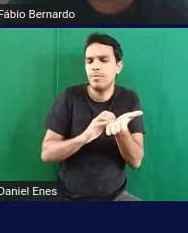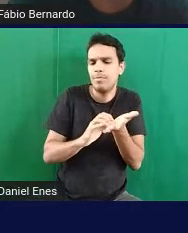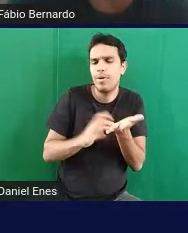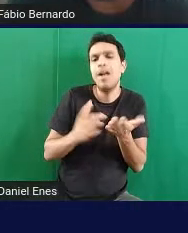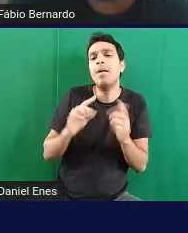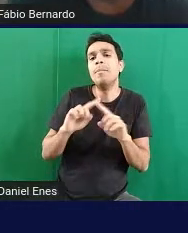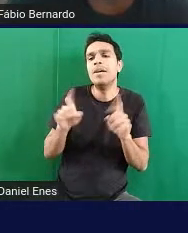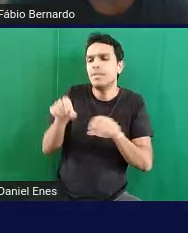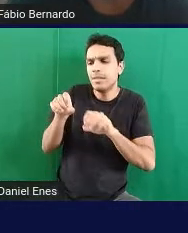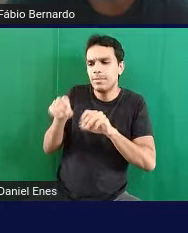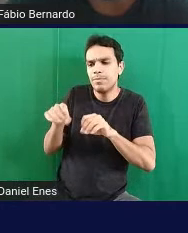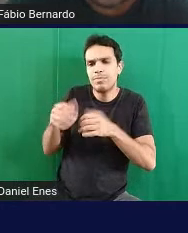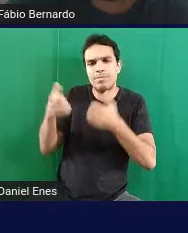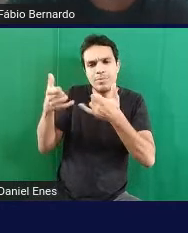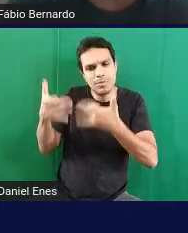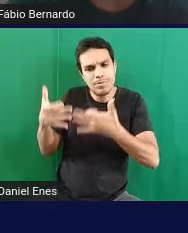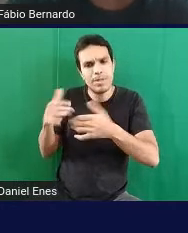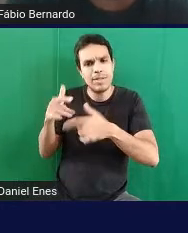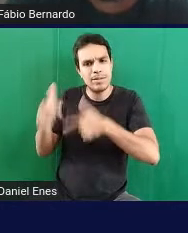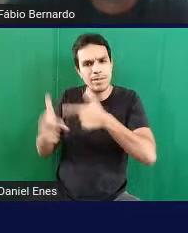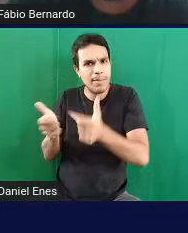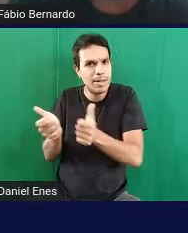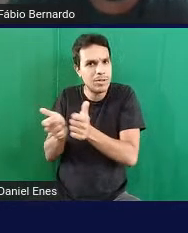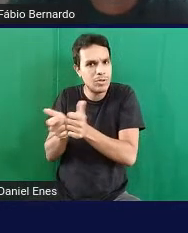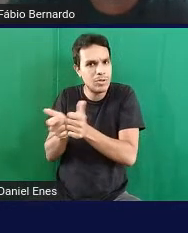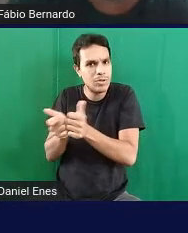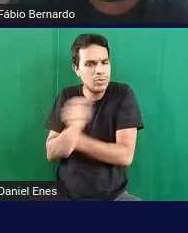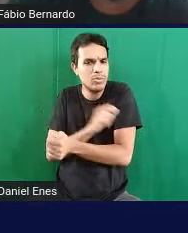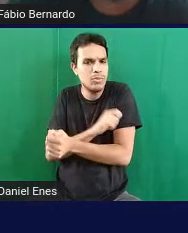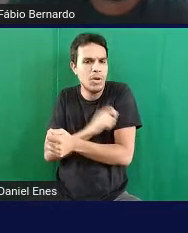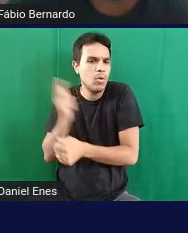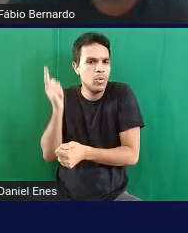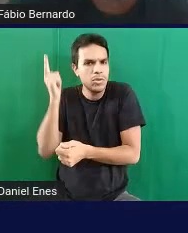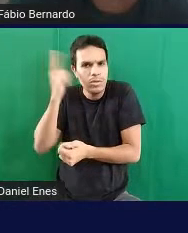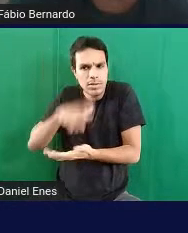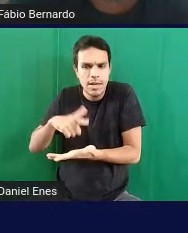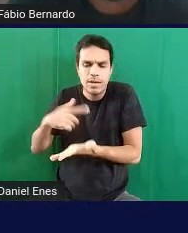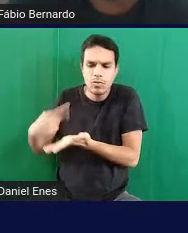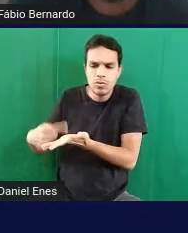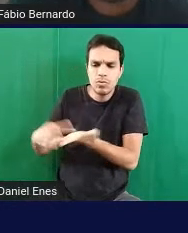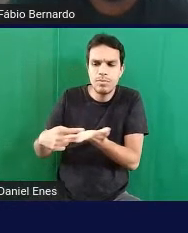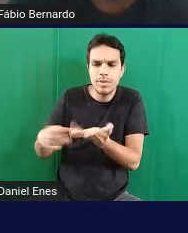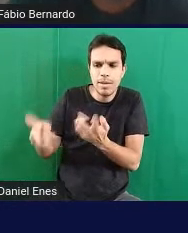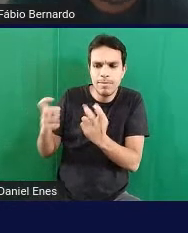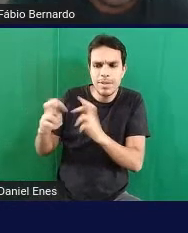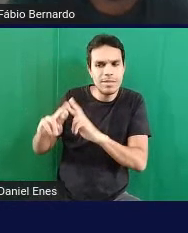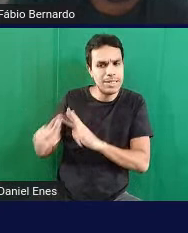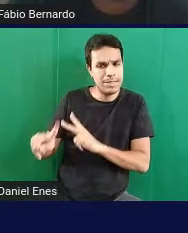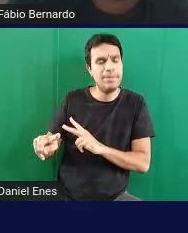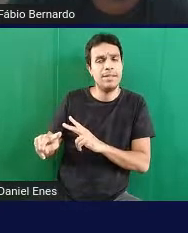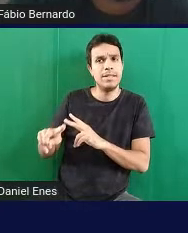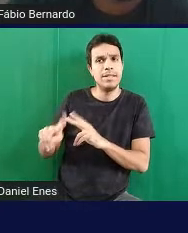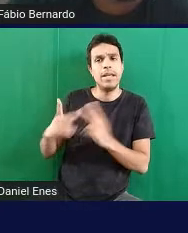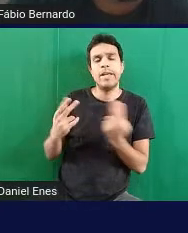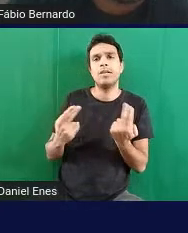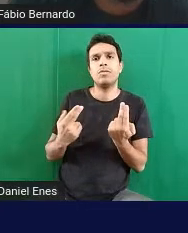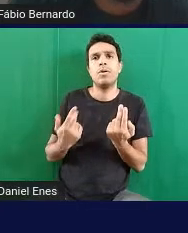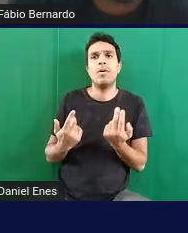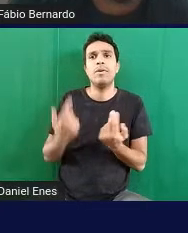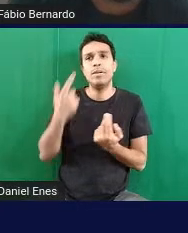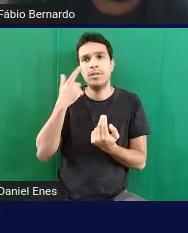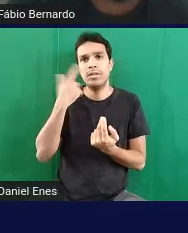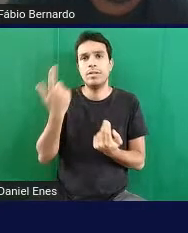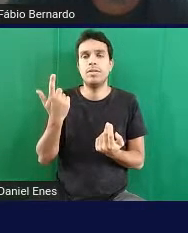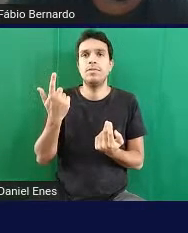conversando não consiga estabelecer essas diferenças com ele né a mesma coisa ali o lado né das figuras